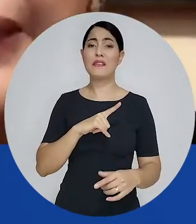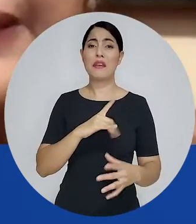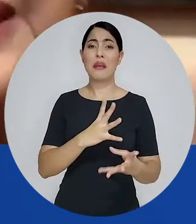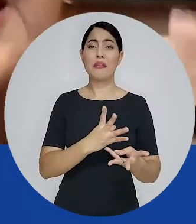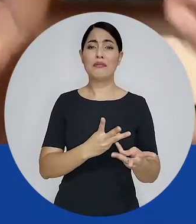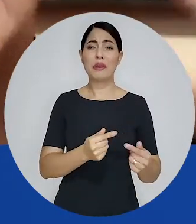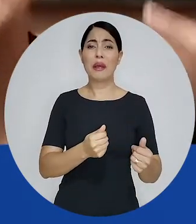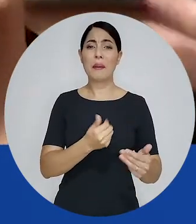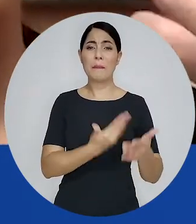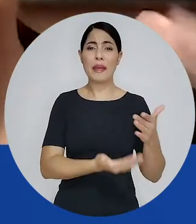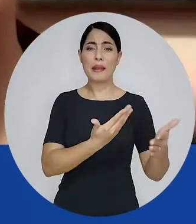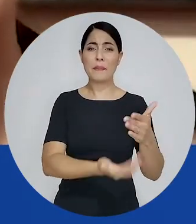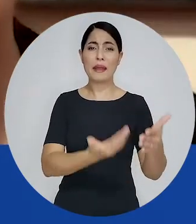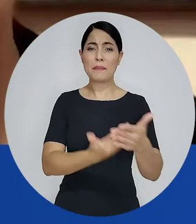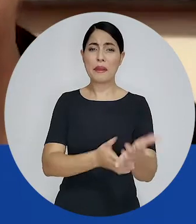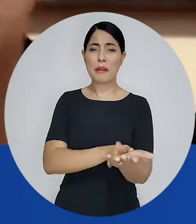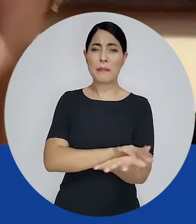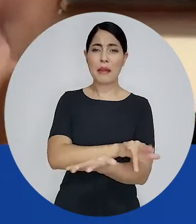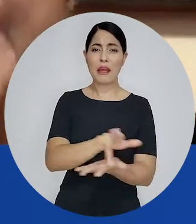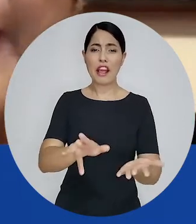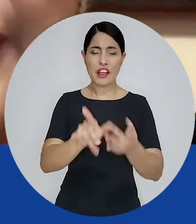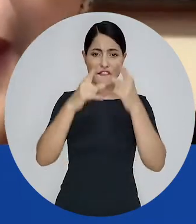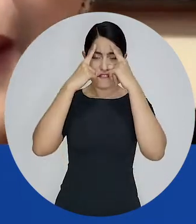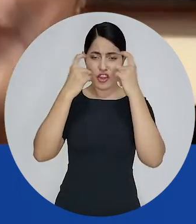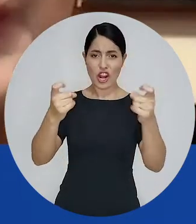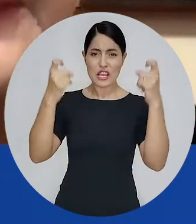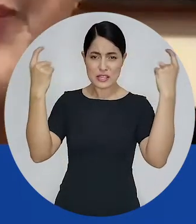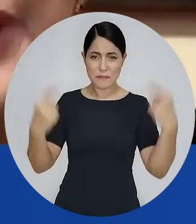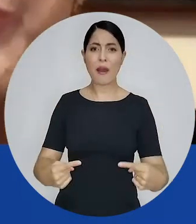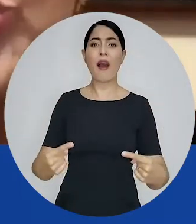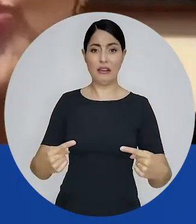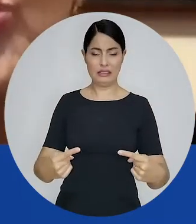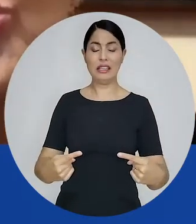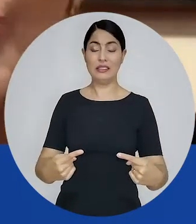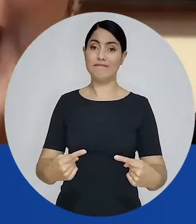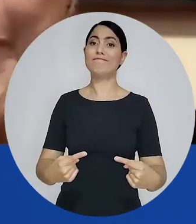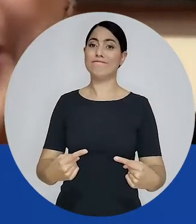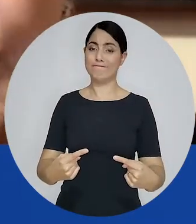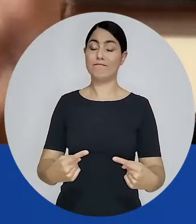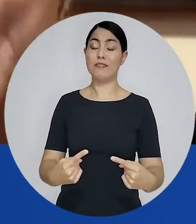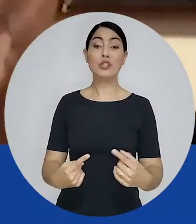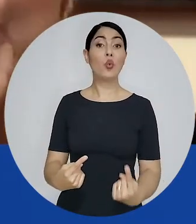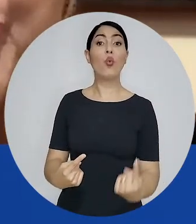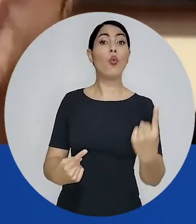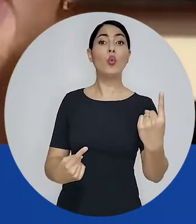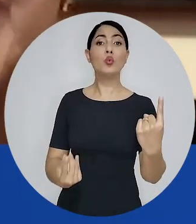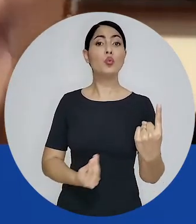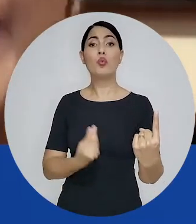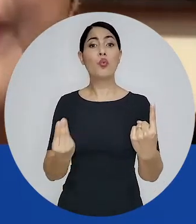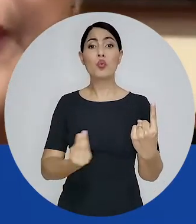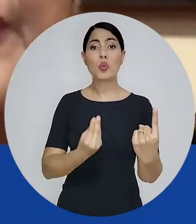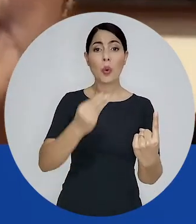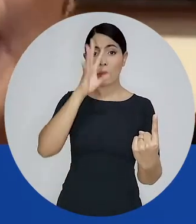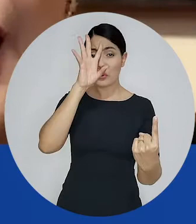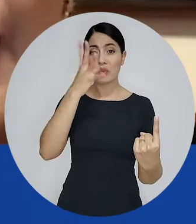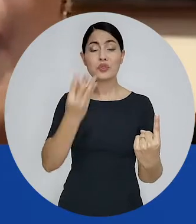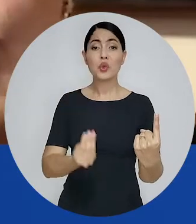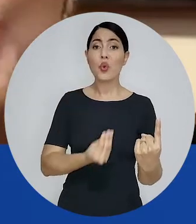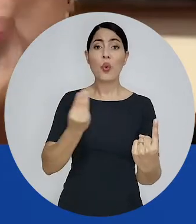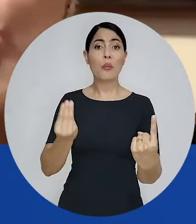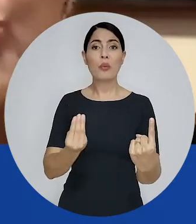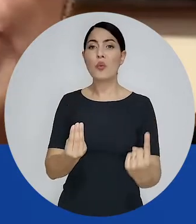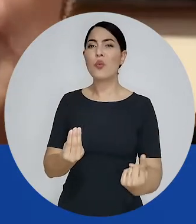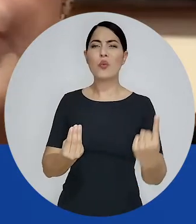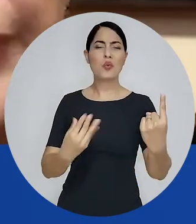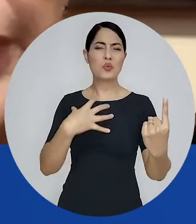perdas, essa quantidade de violência. E percebemos que o único caminho que pode nos levar a